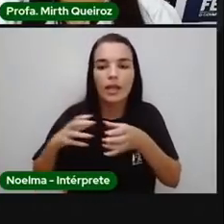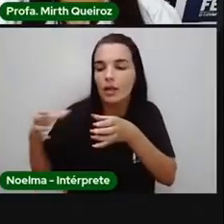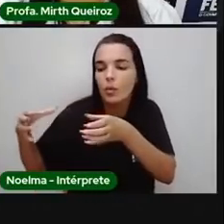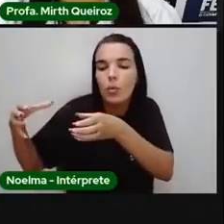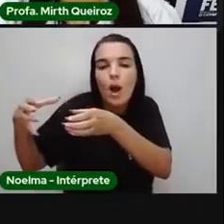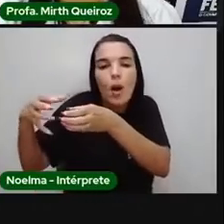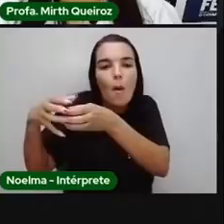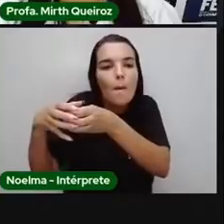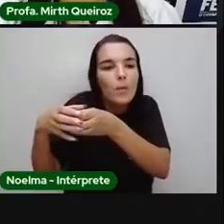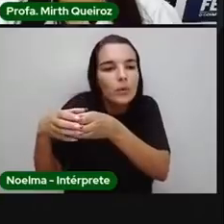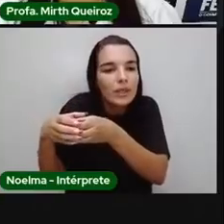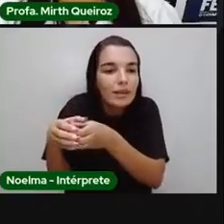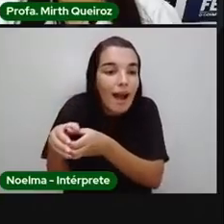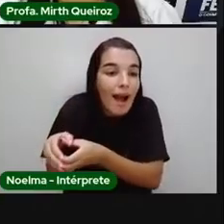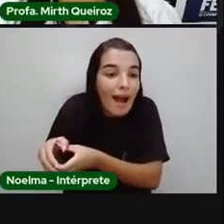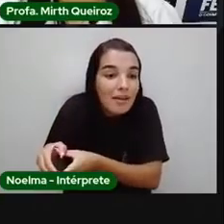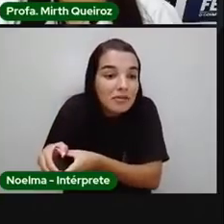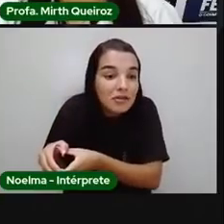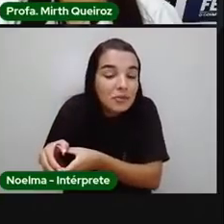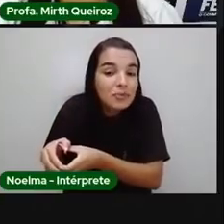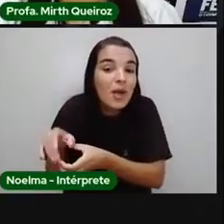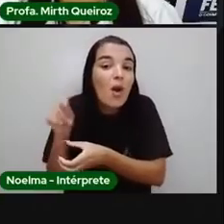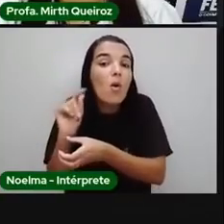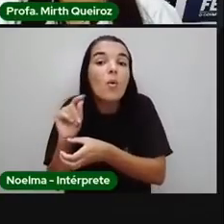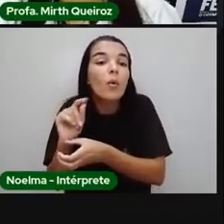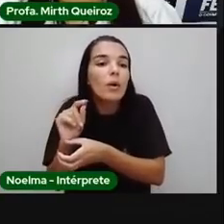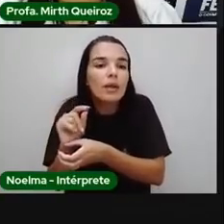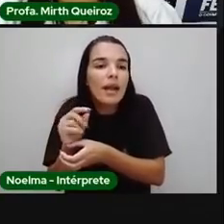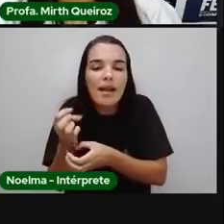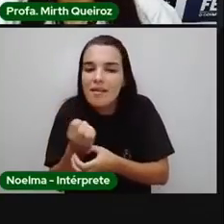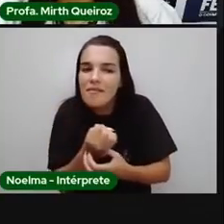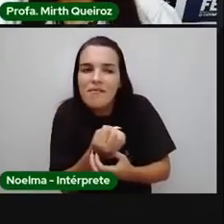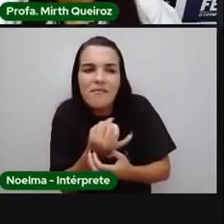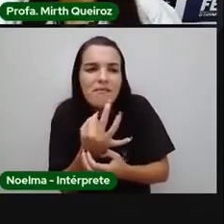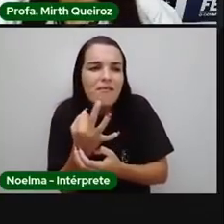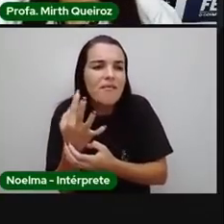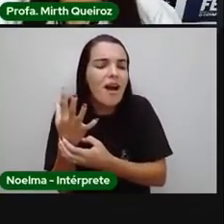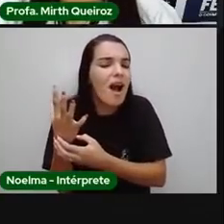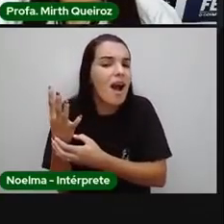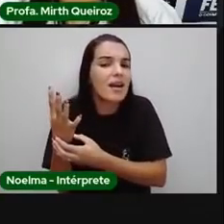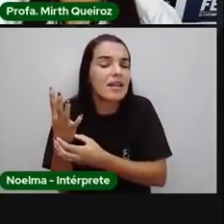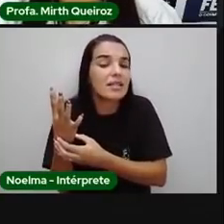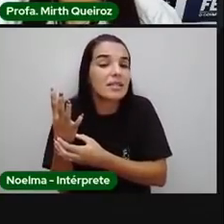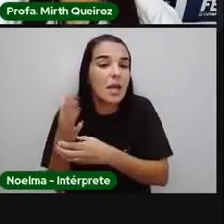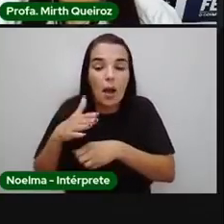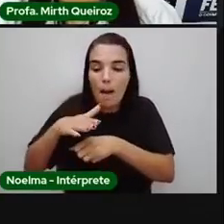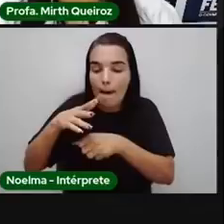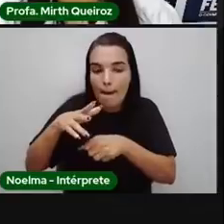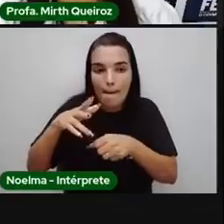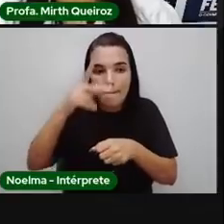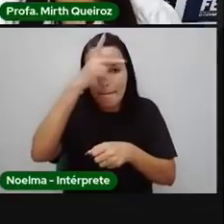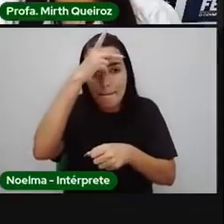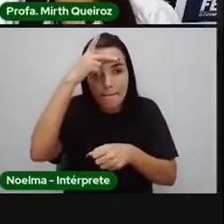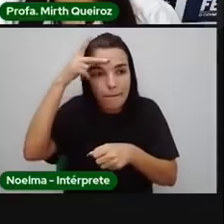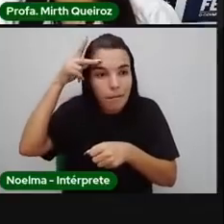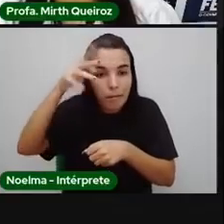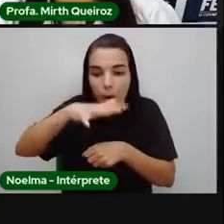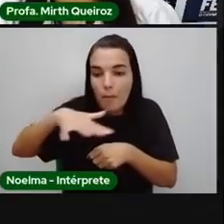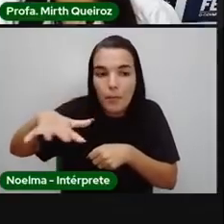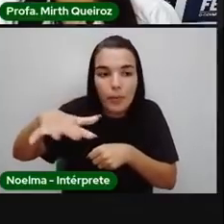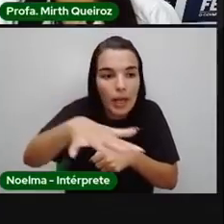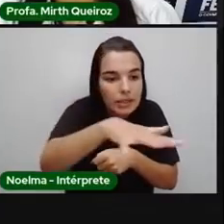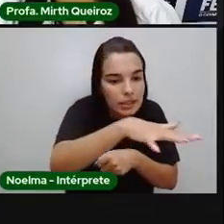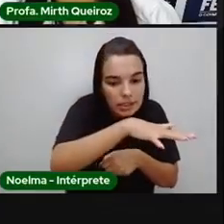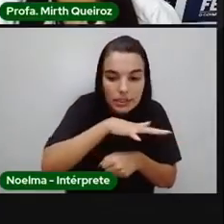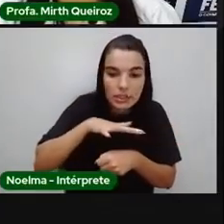comunidade, nós vamos ter várias populações, certo? Nós vamos ter aqui,